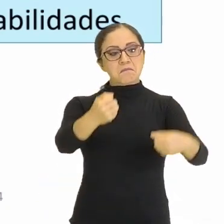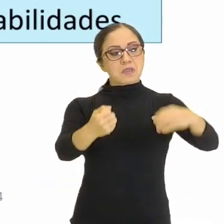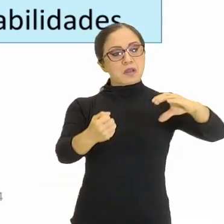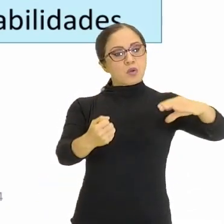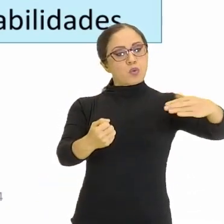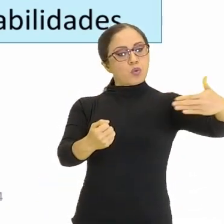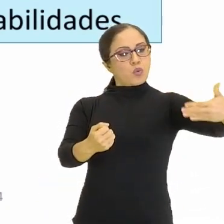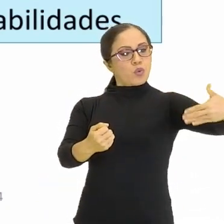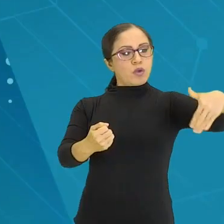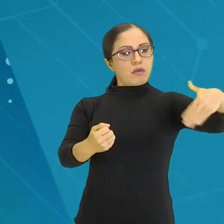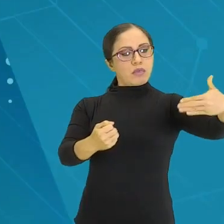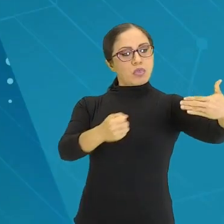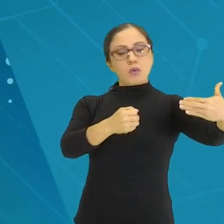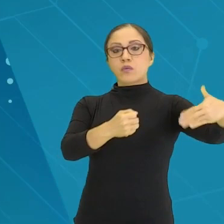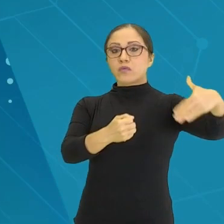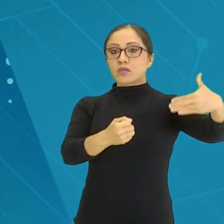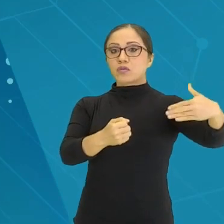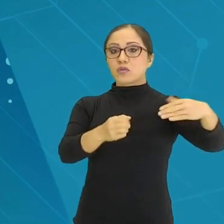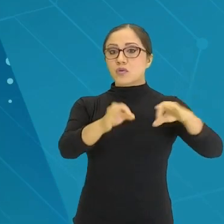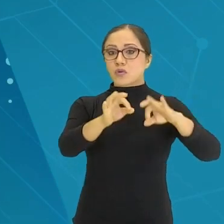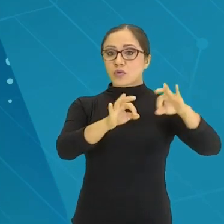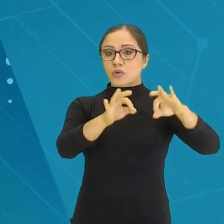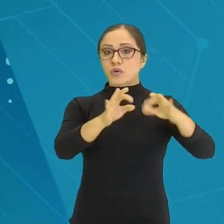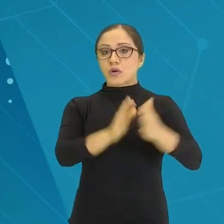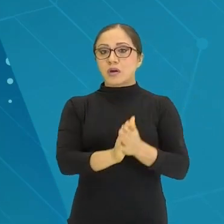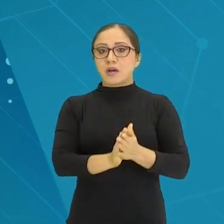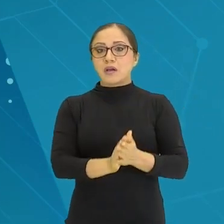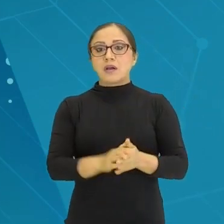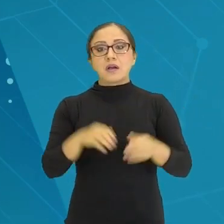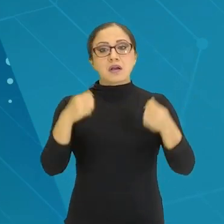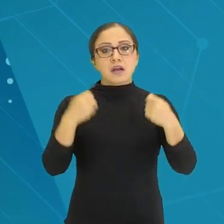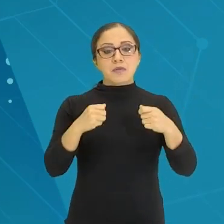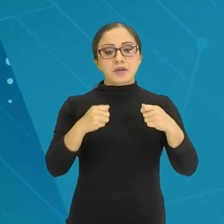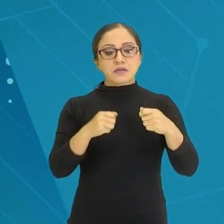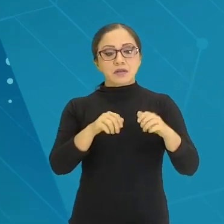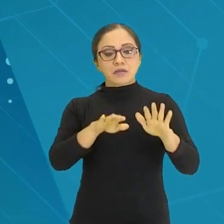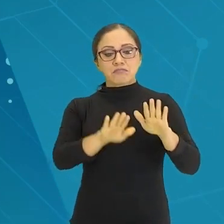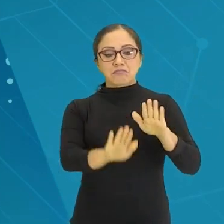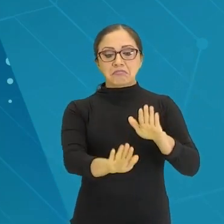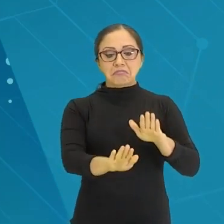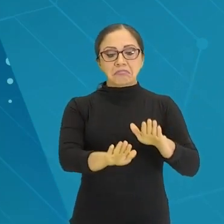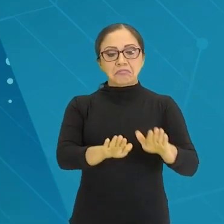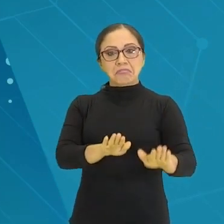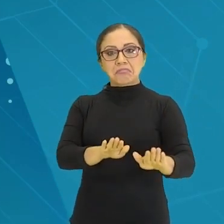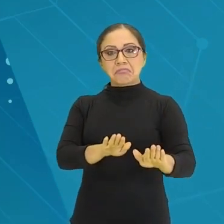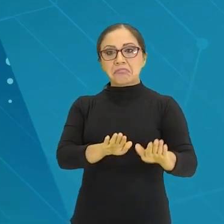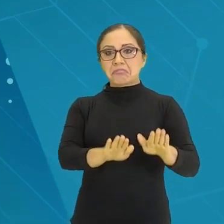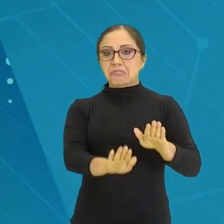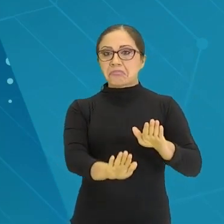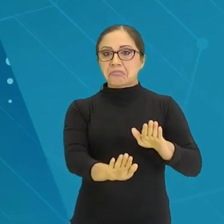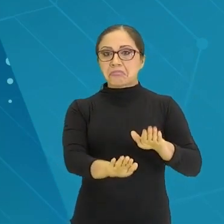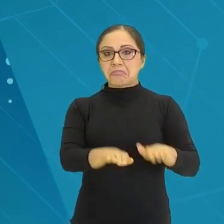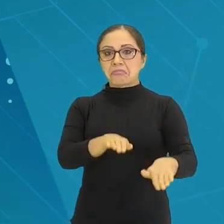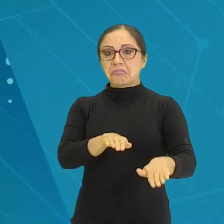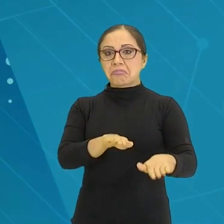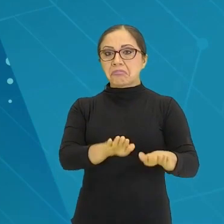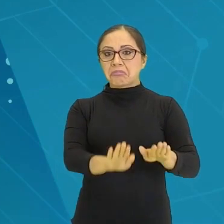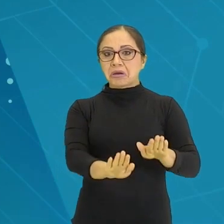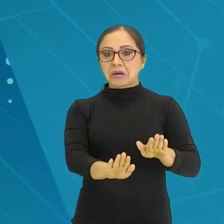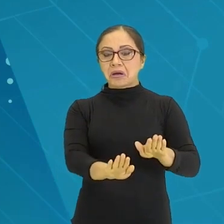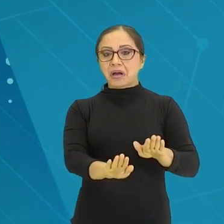vai precisar se ambientar com os pedais de freio, embreagem, acelerador,